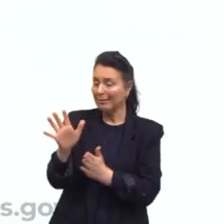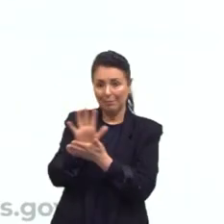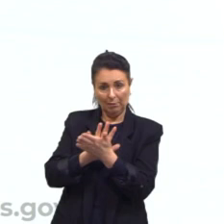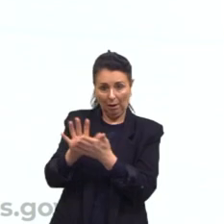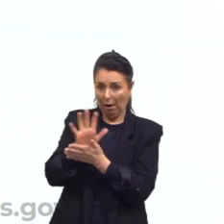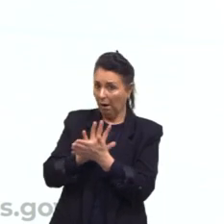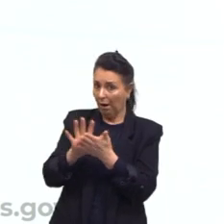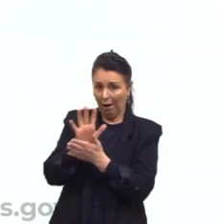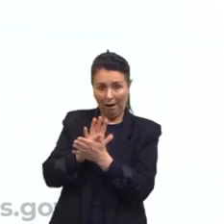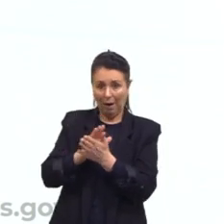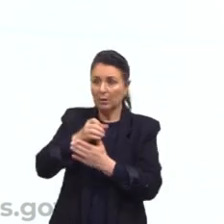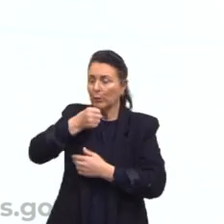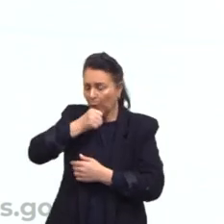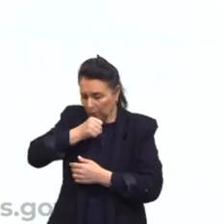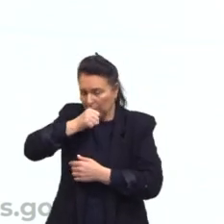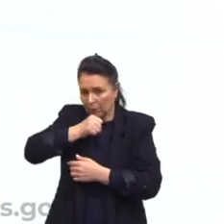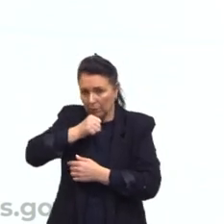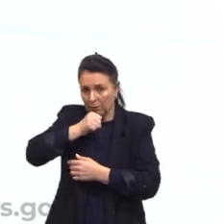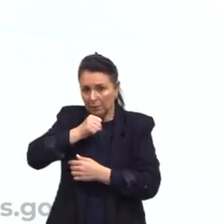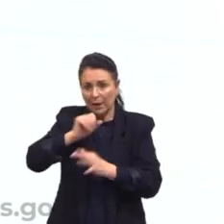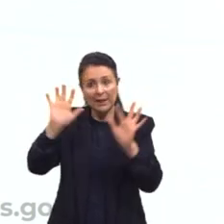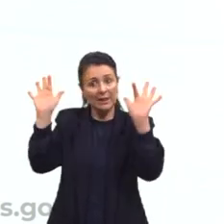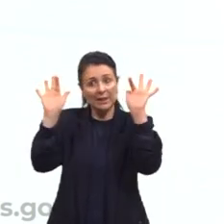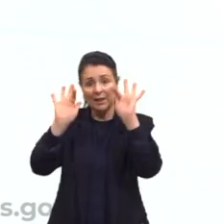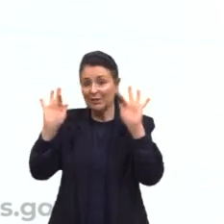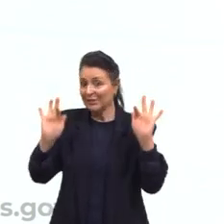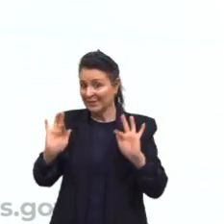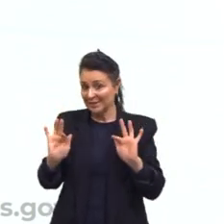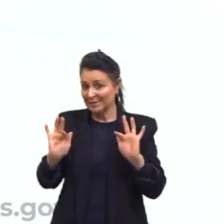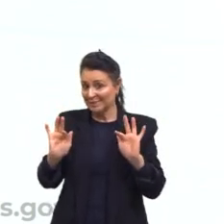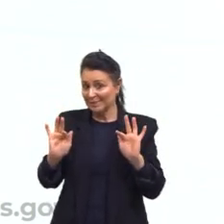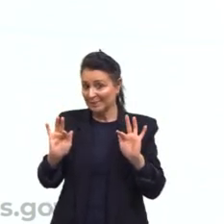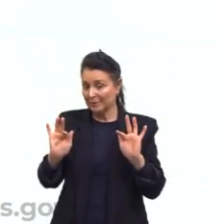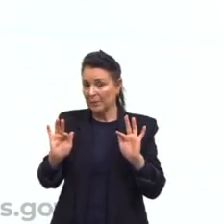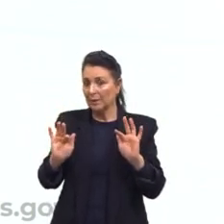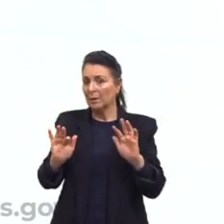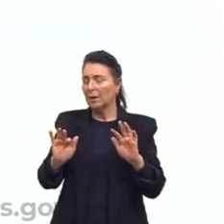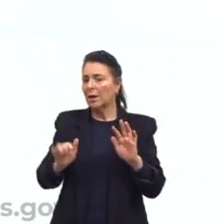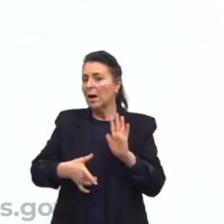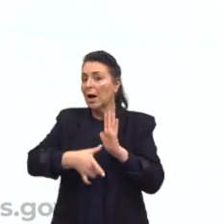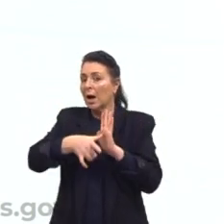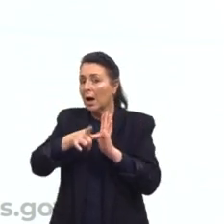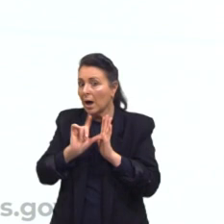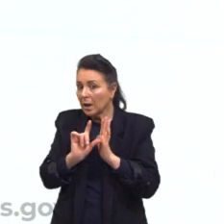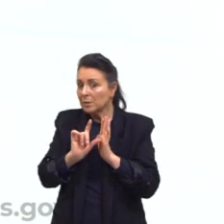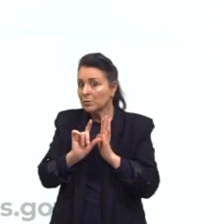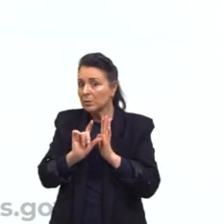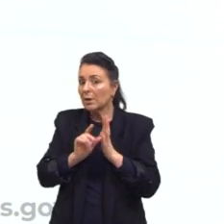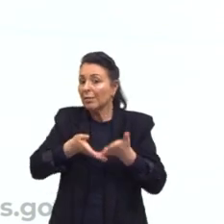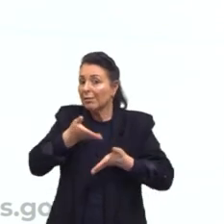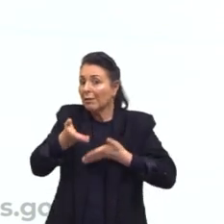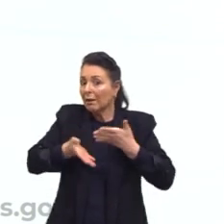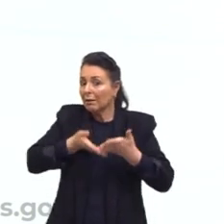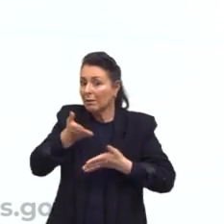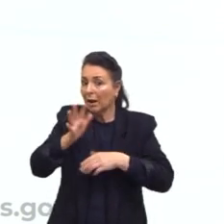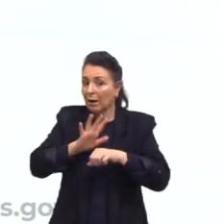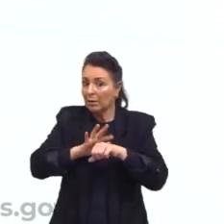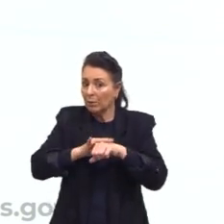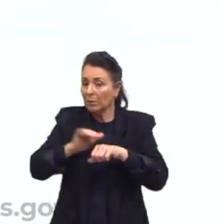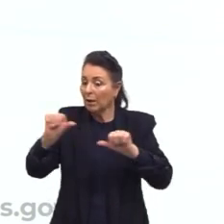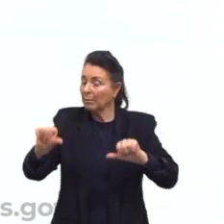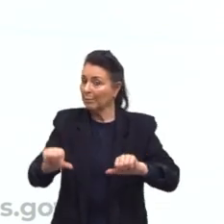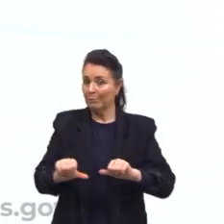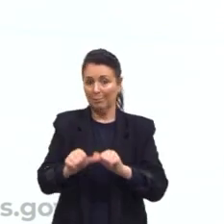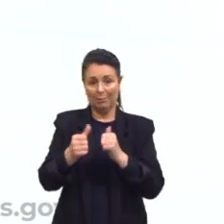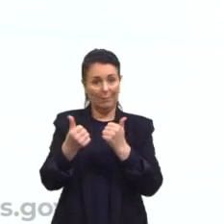tossir de maneira feliz. Um rapaz feliz aí. Quanto antes você tratar, mais fácil de